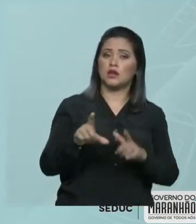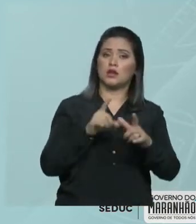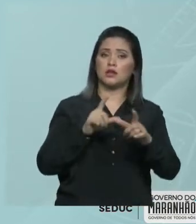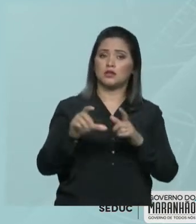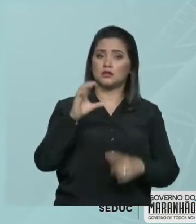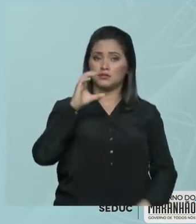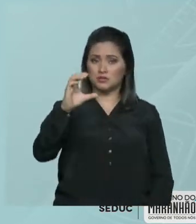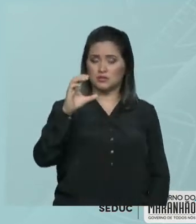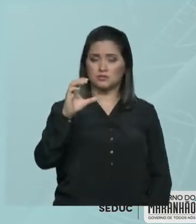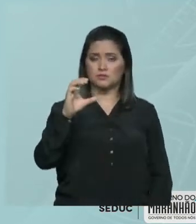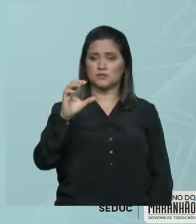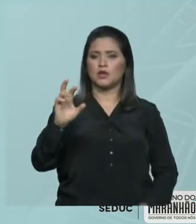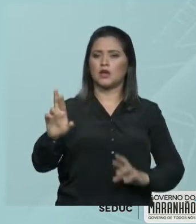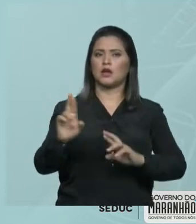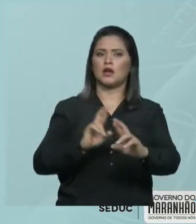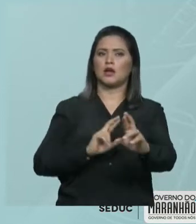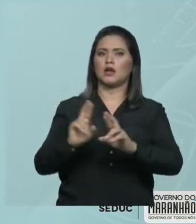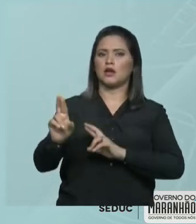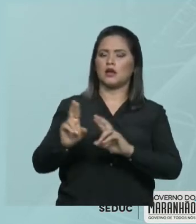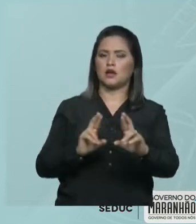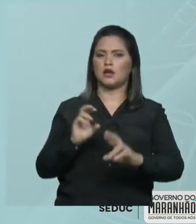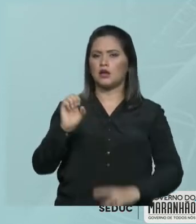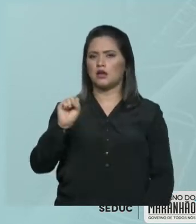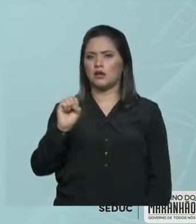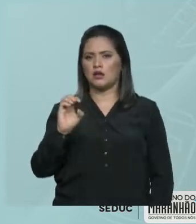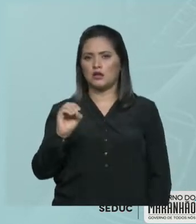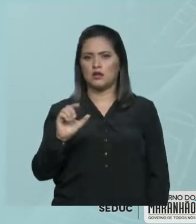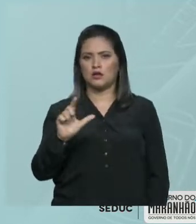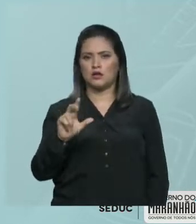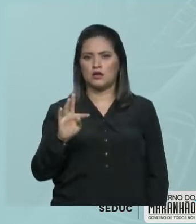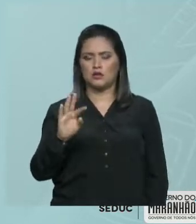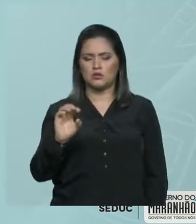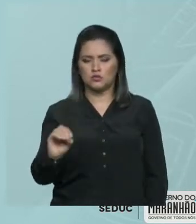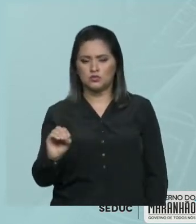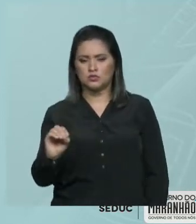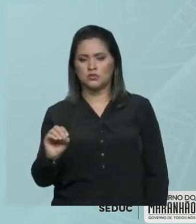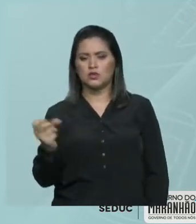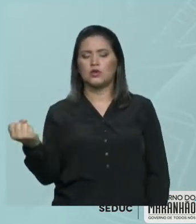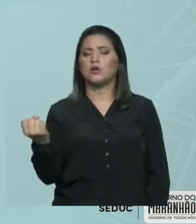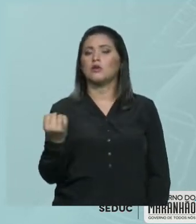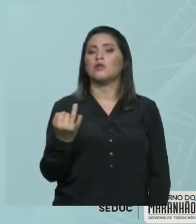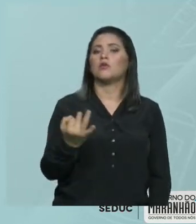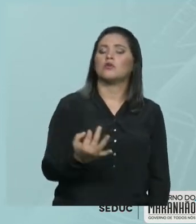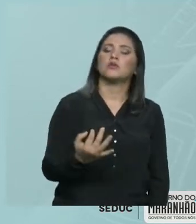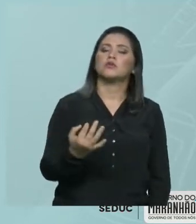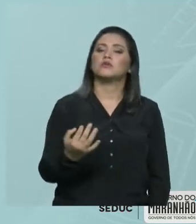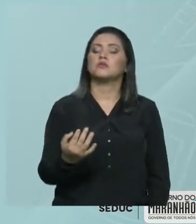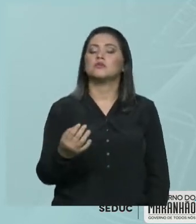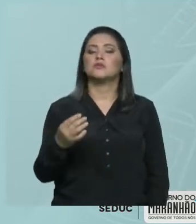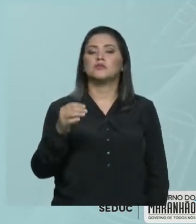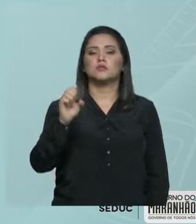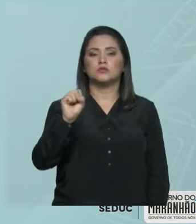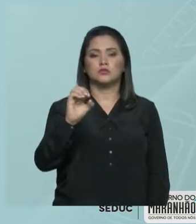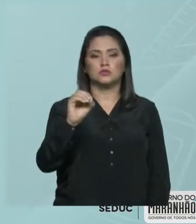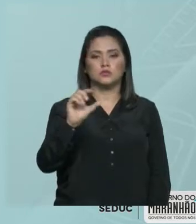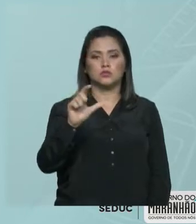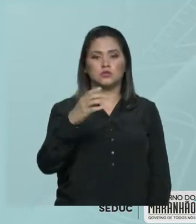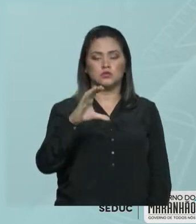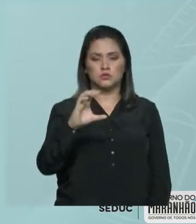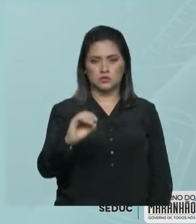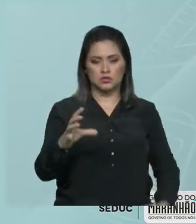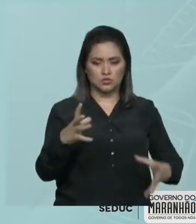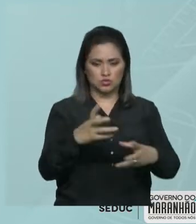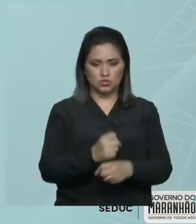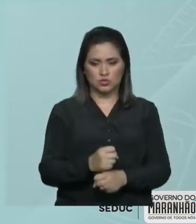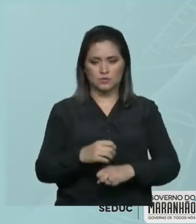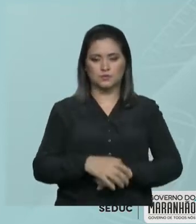entre a massa do soluto e o volume da solução. Ok, pessoal? Então, concentração comum é